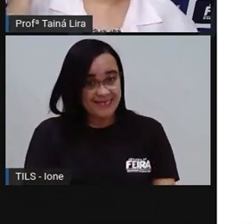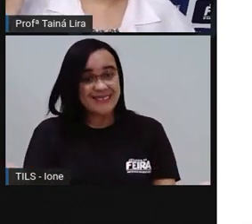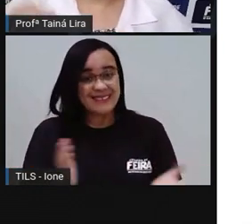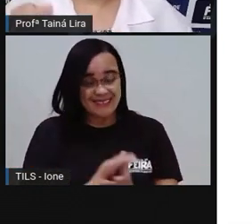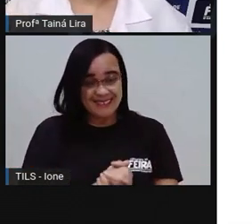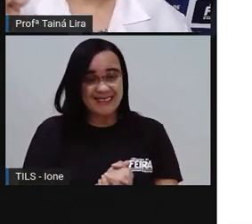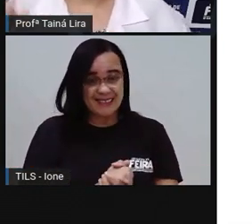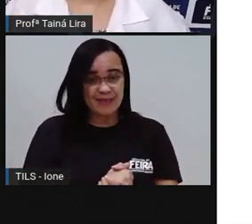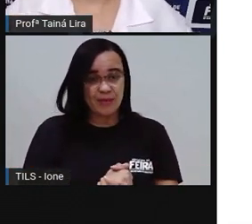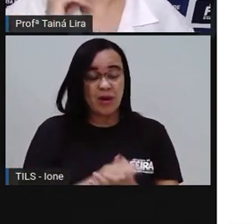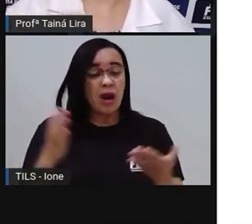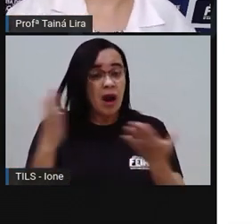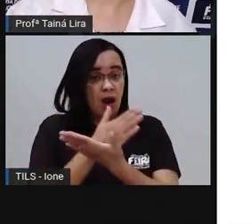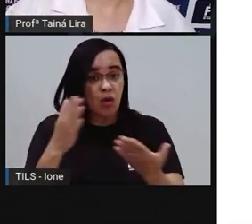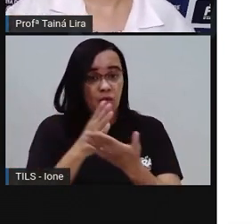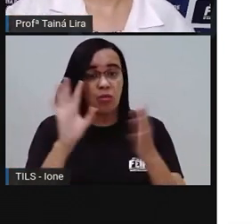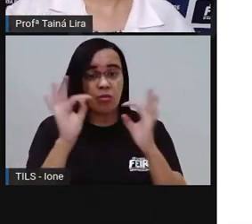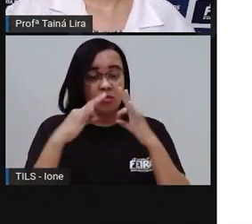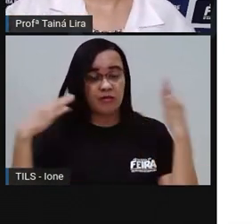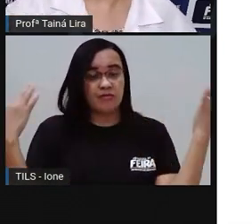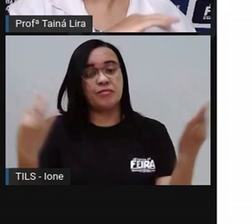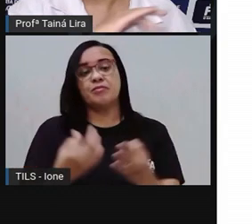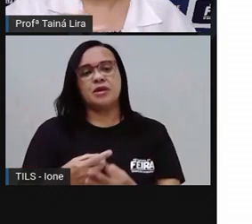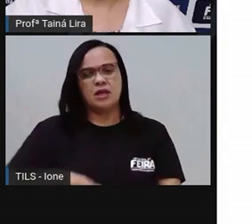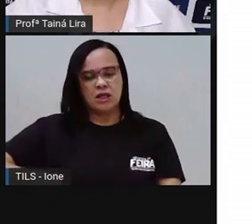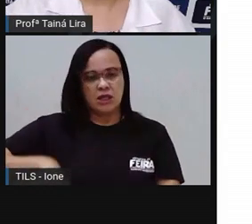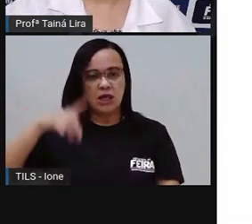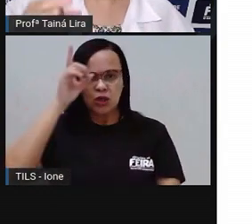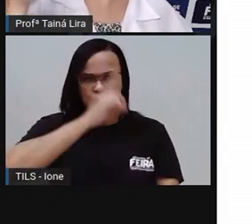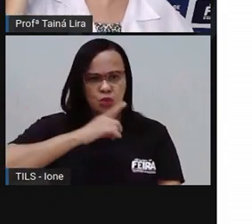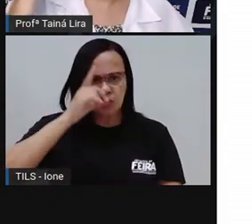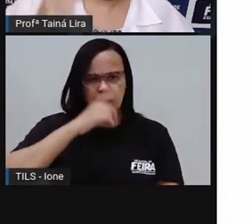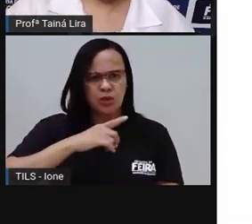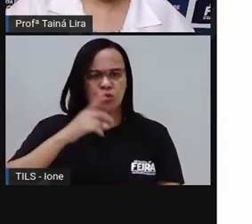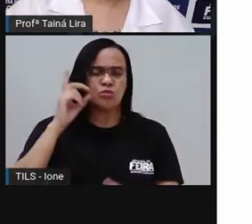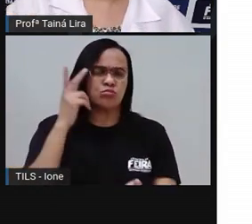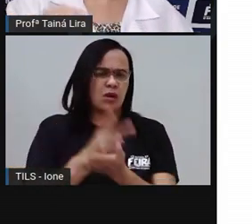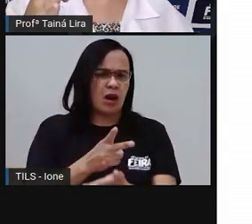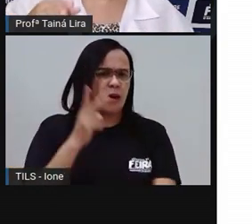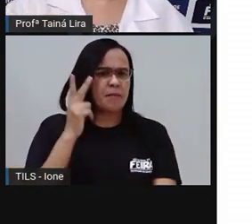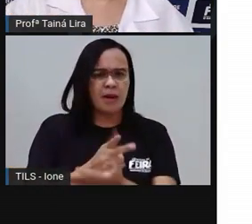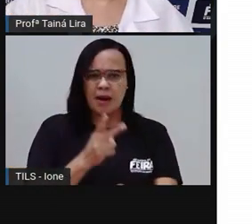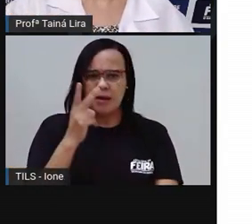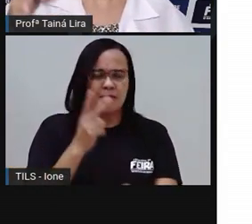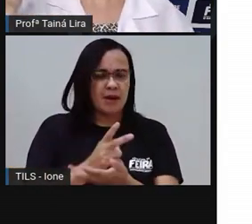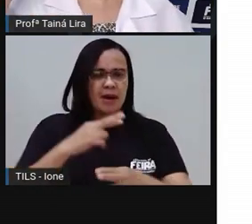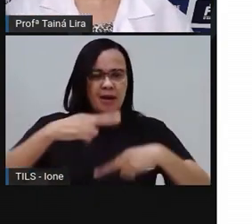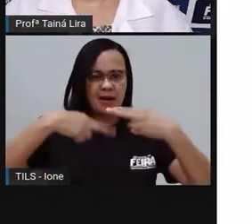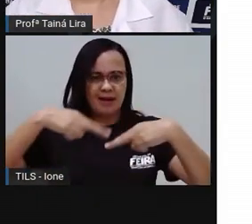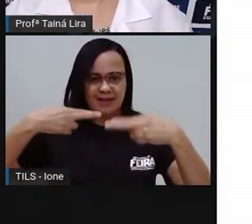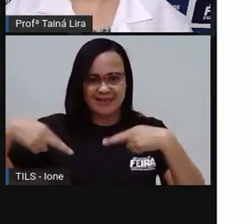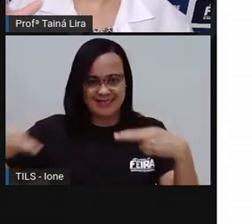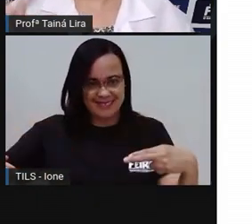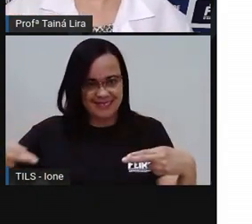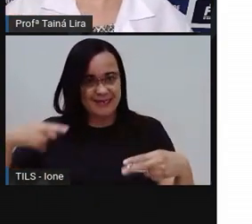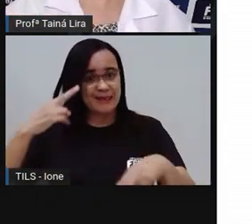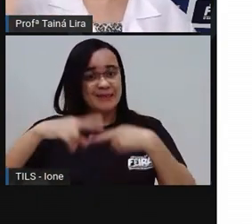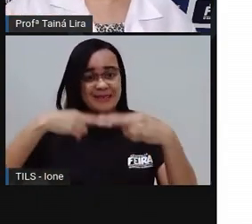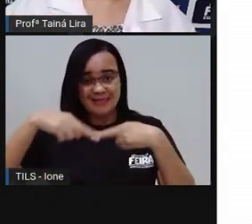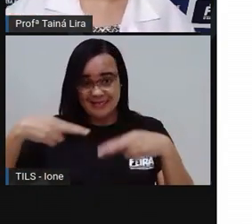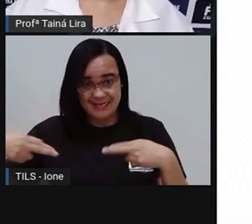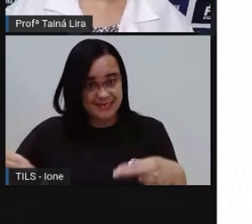Que todo domingo Come macarronada Todo mundo Na família gosta Todo domingo Tem que ter Macarronada